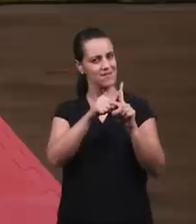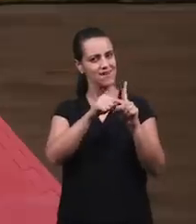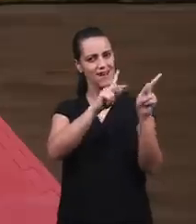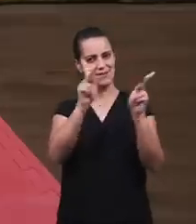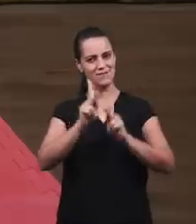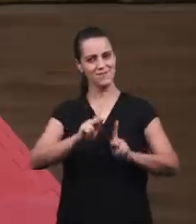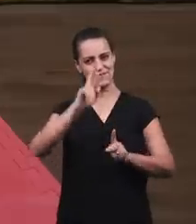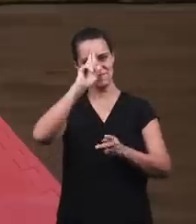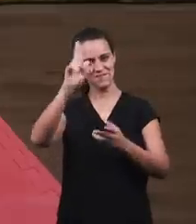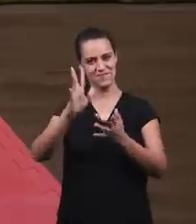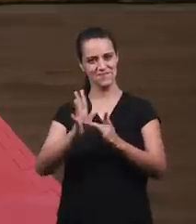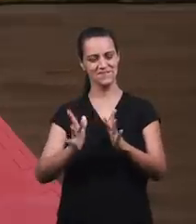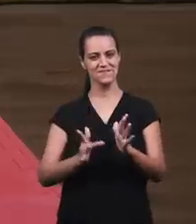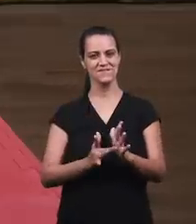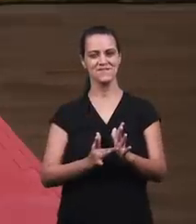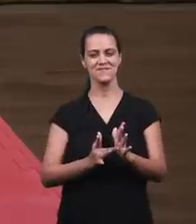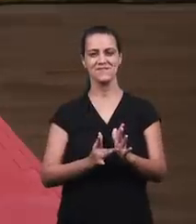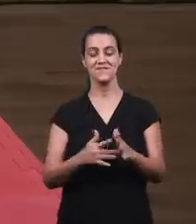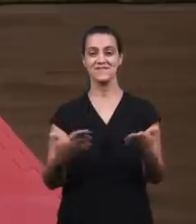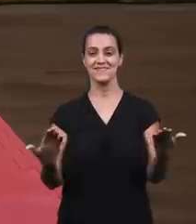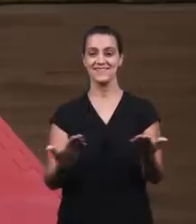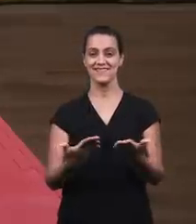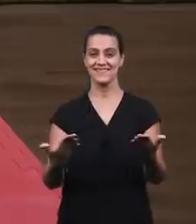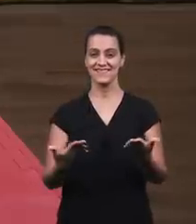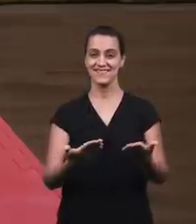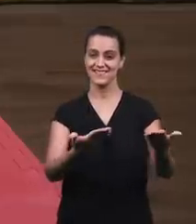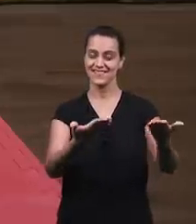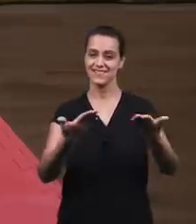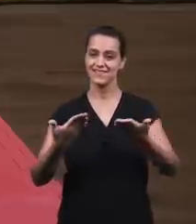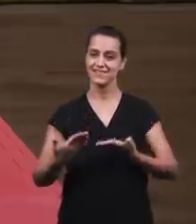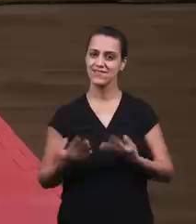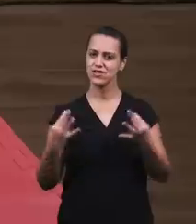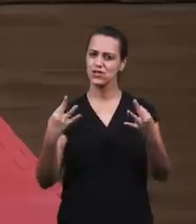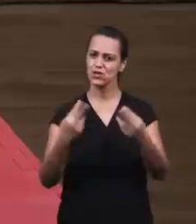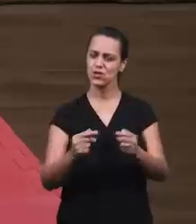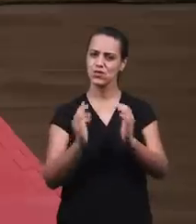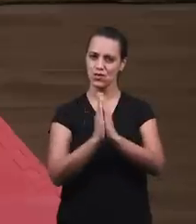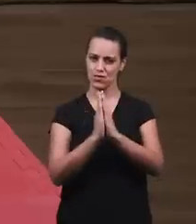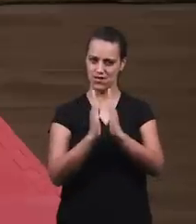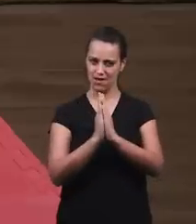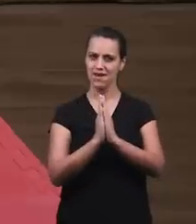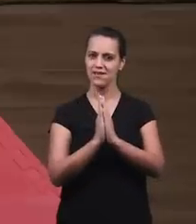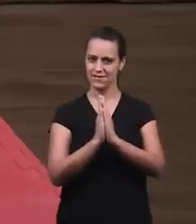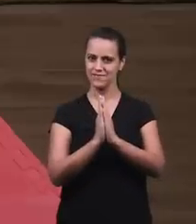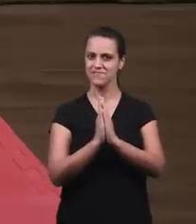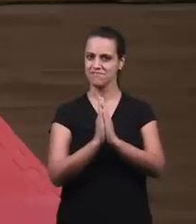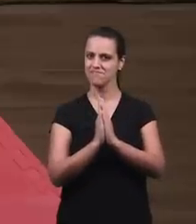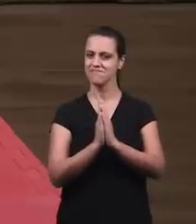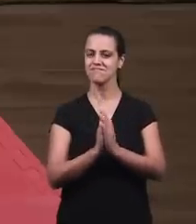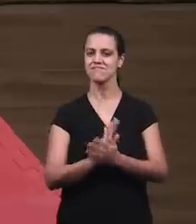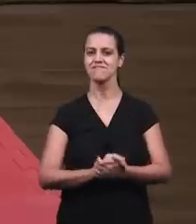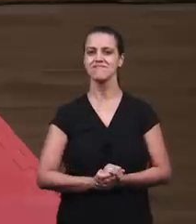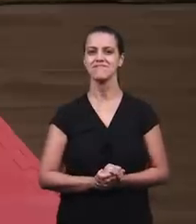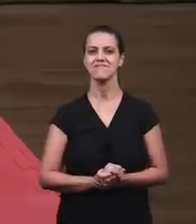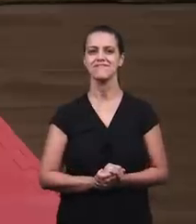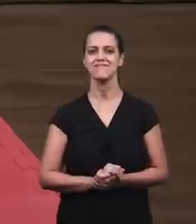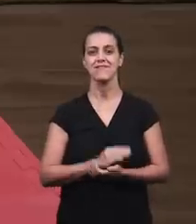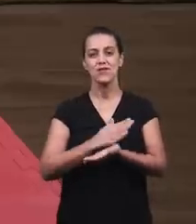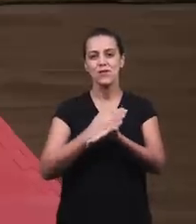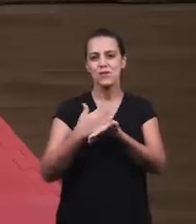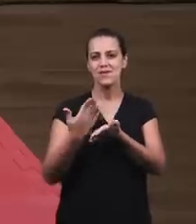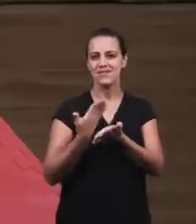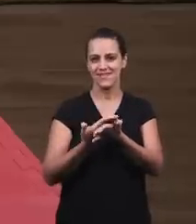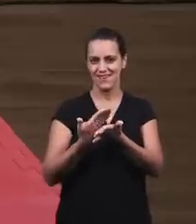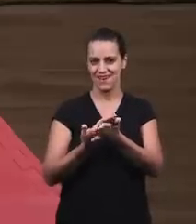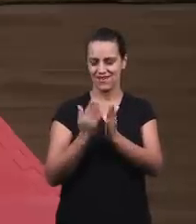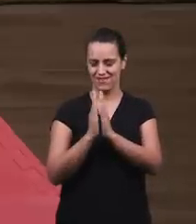paz do Senhor Jesus. E eu convido vocês a fecharem os olhos para nós fazermos uma oração para